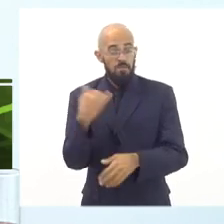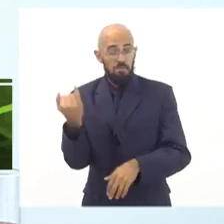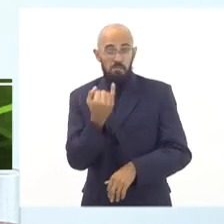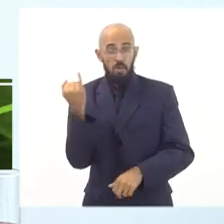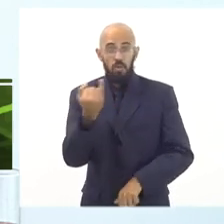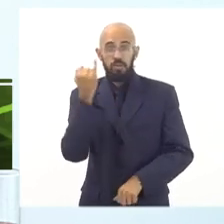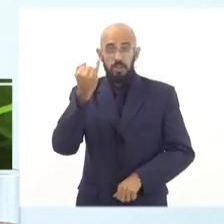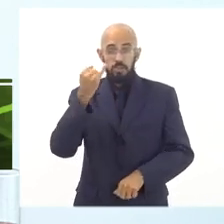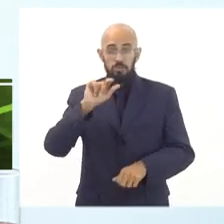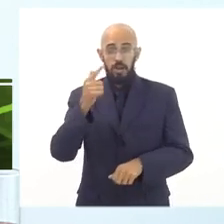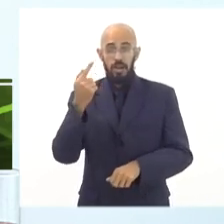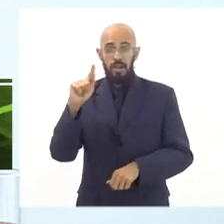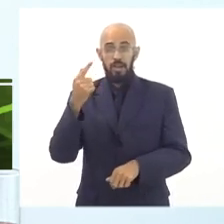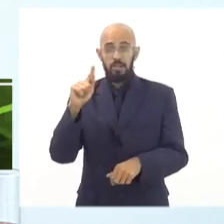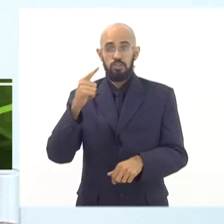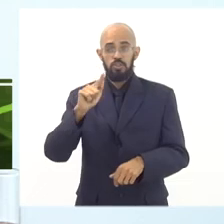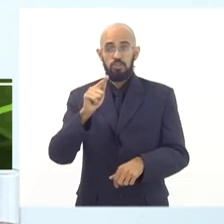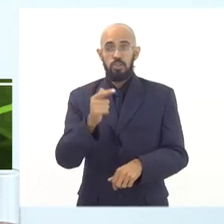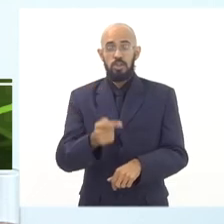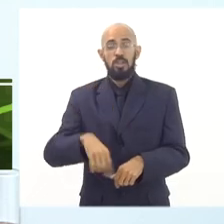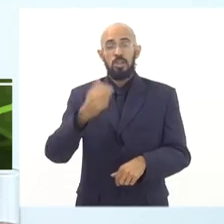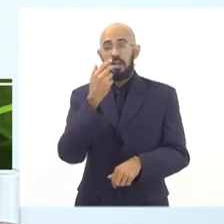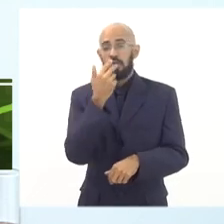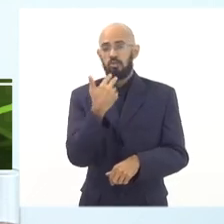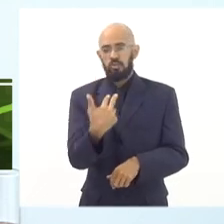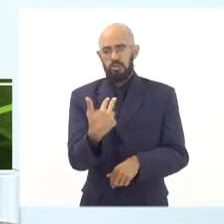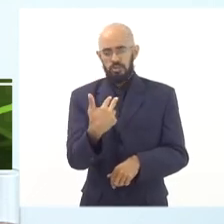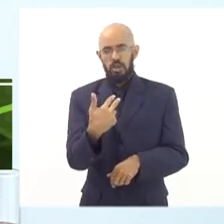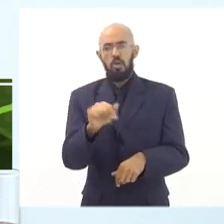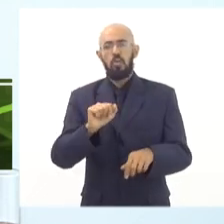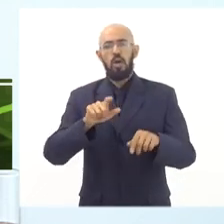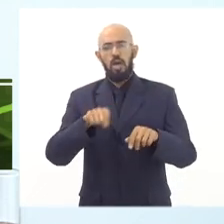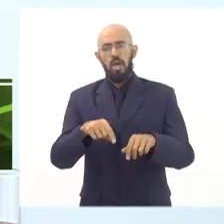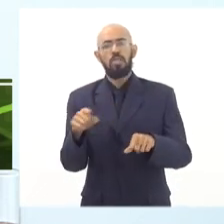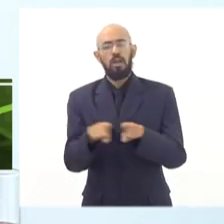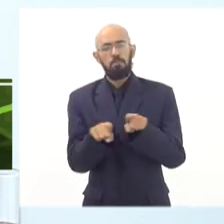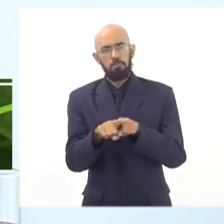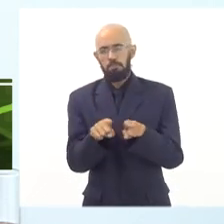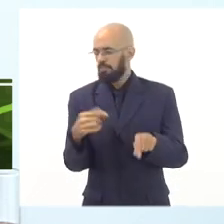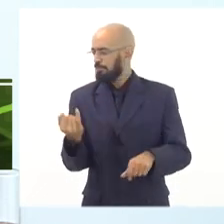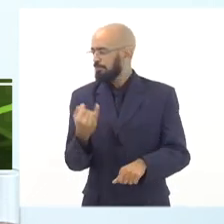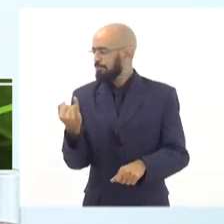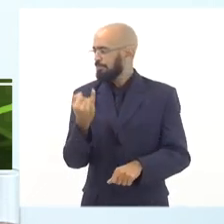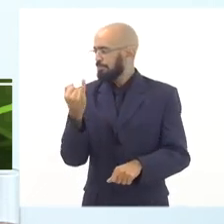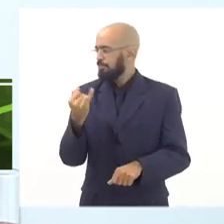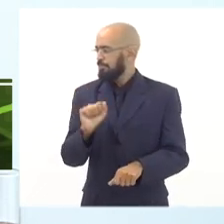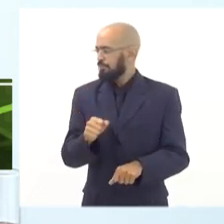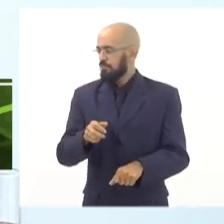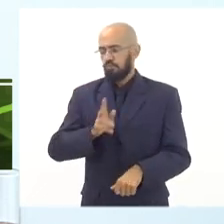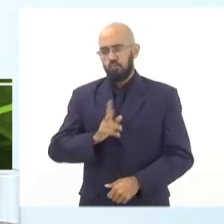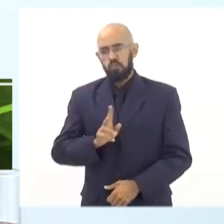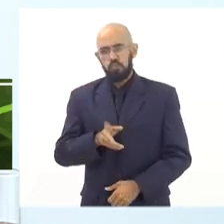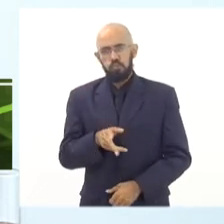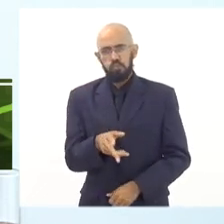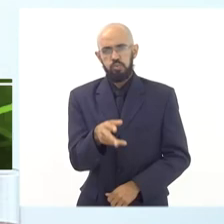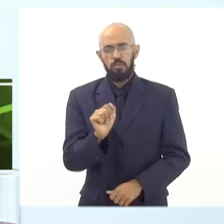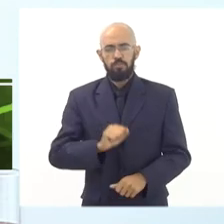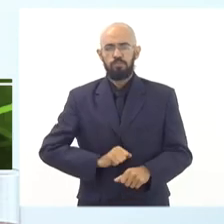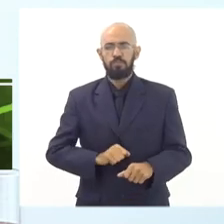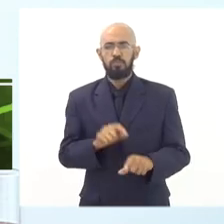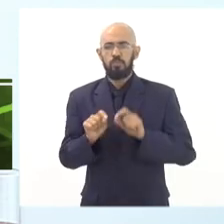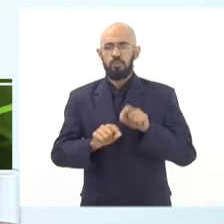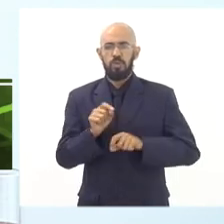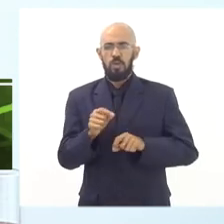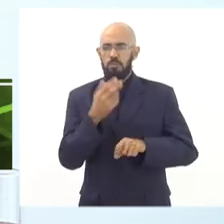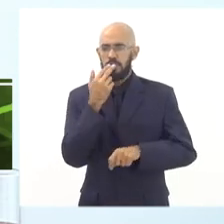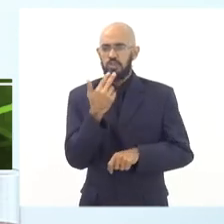garantir a segurança alimentar e nutricional, é fundamental também que a gente consolide permanentemente uma dieta